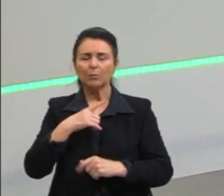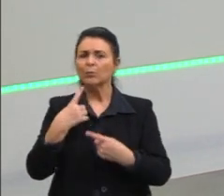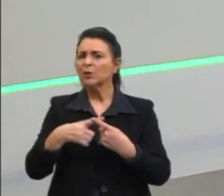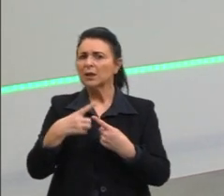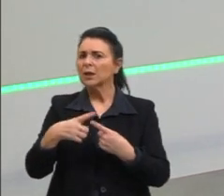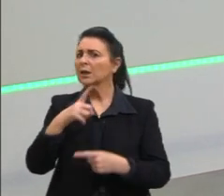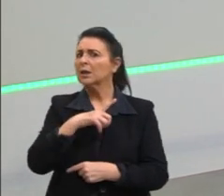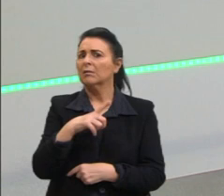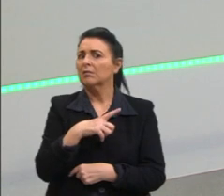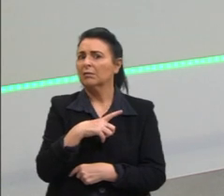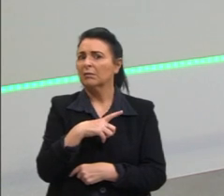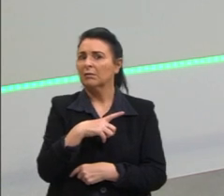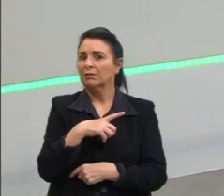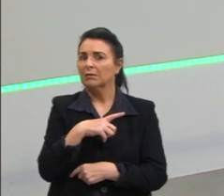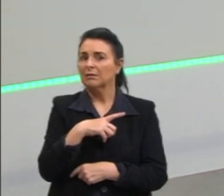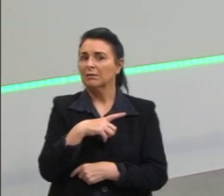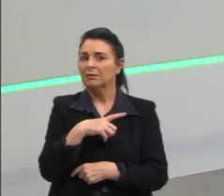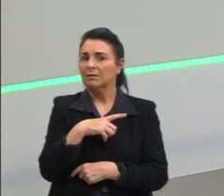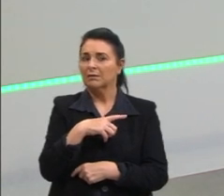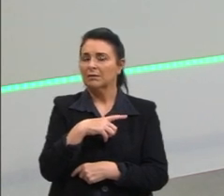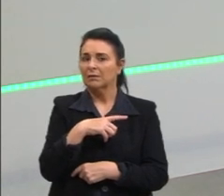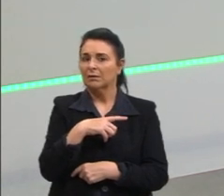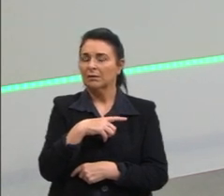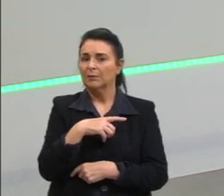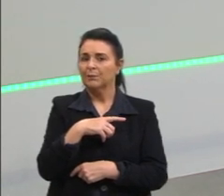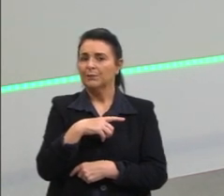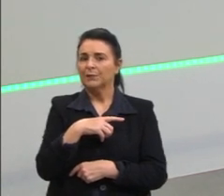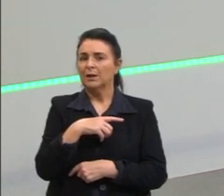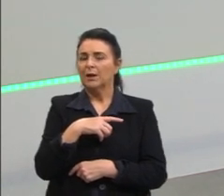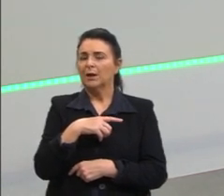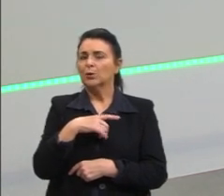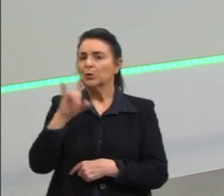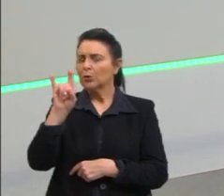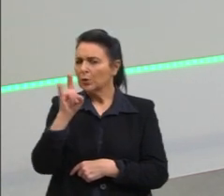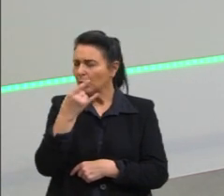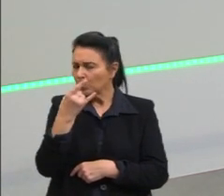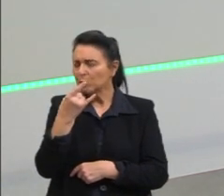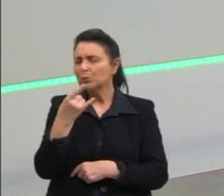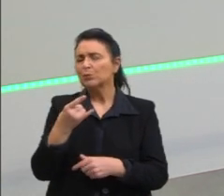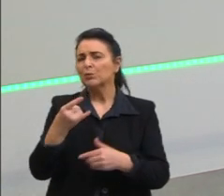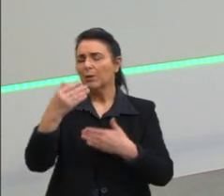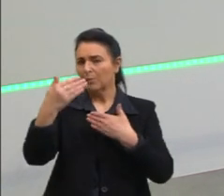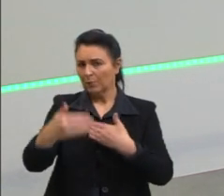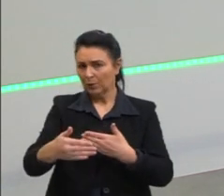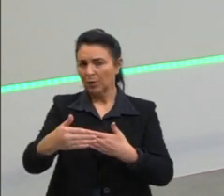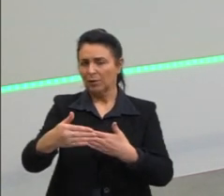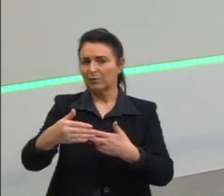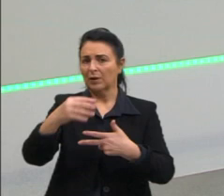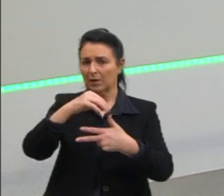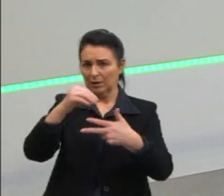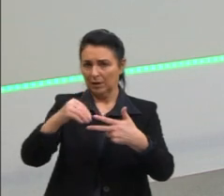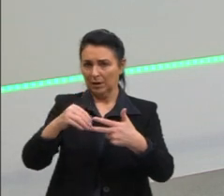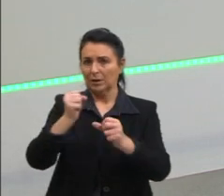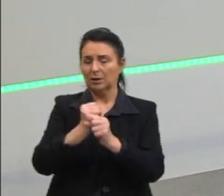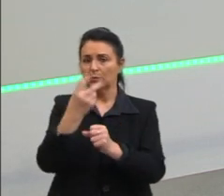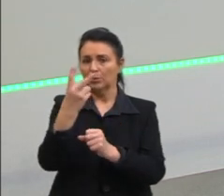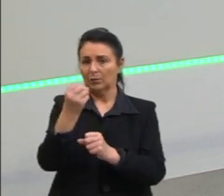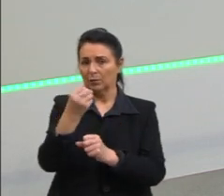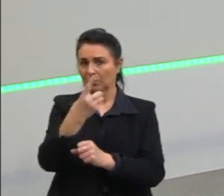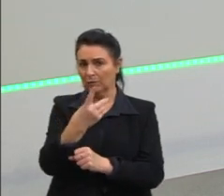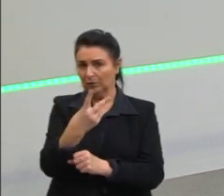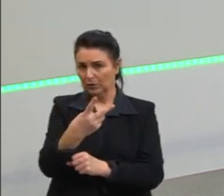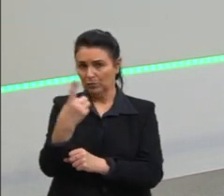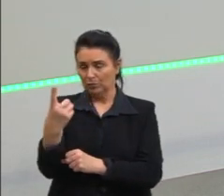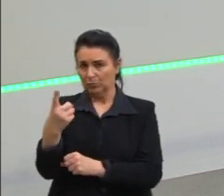Na última aplicação do Enem, no ano de 2021, nós temos